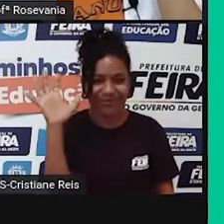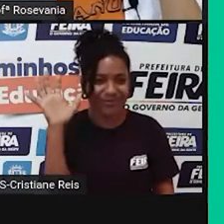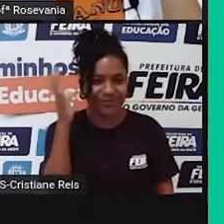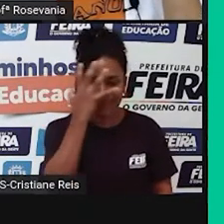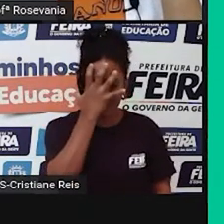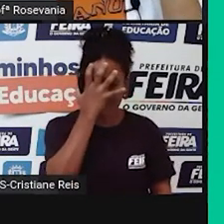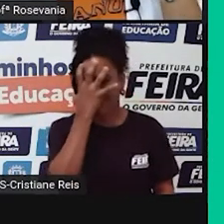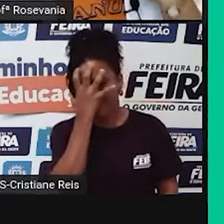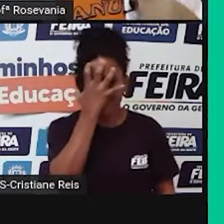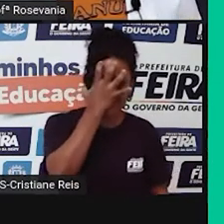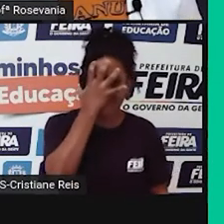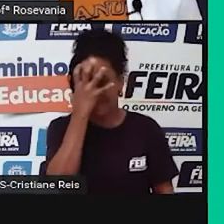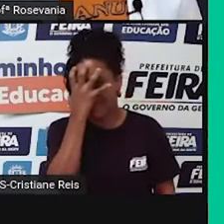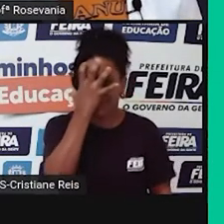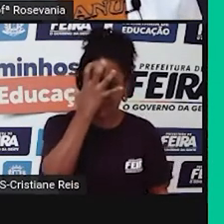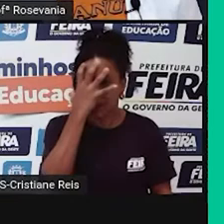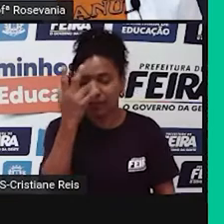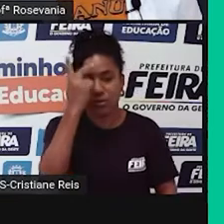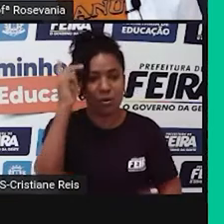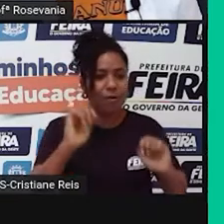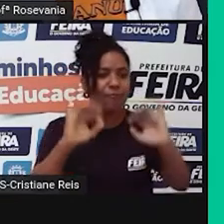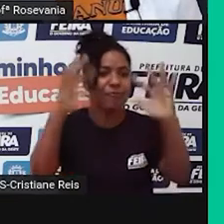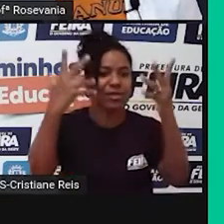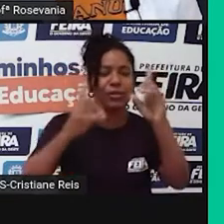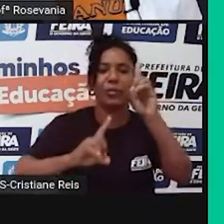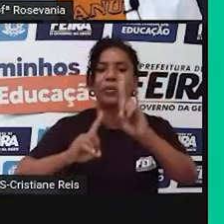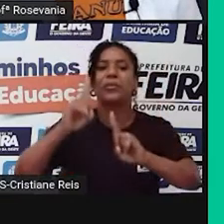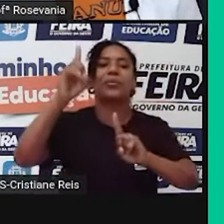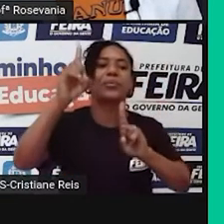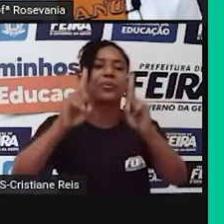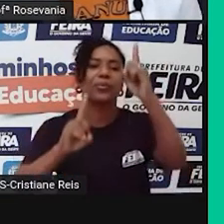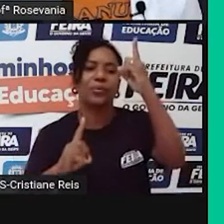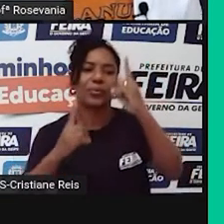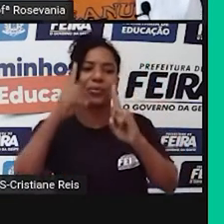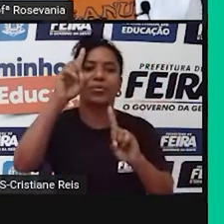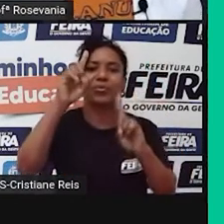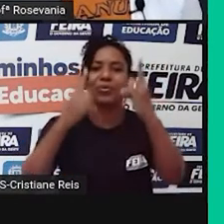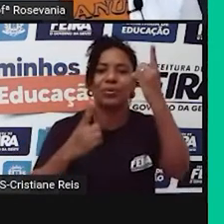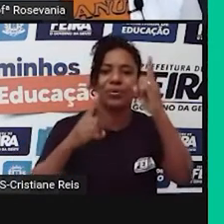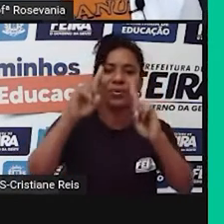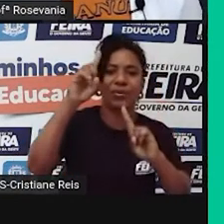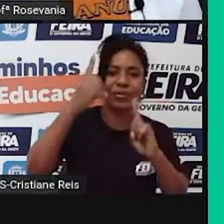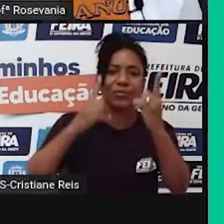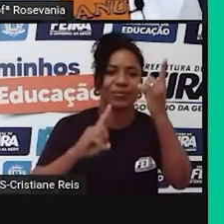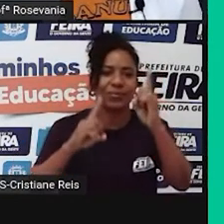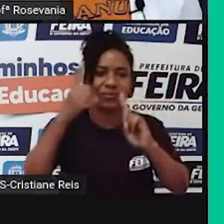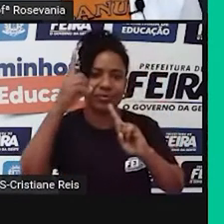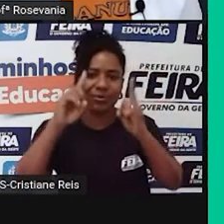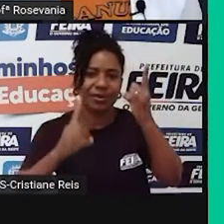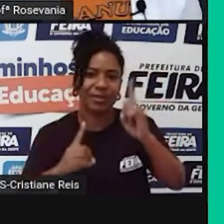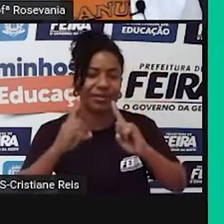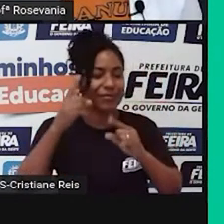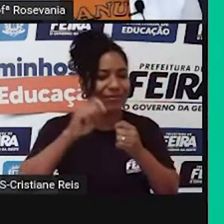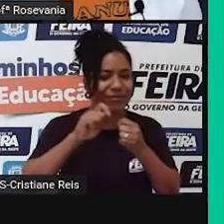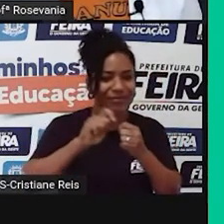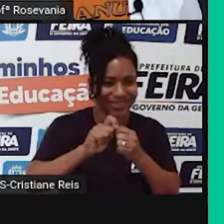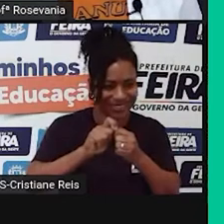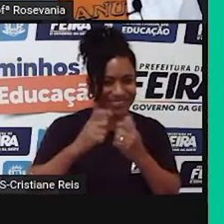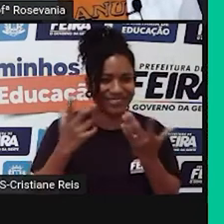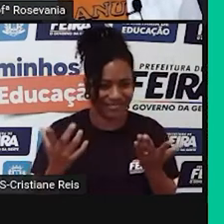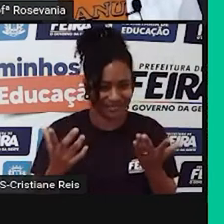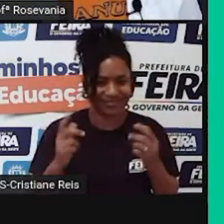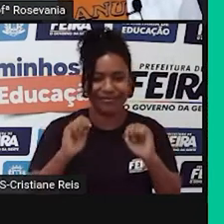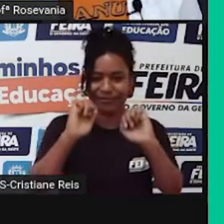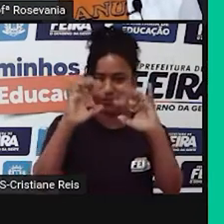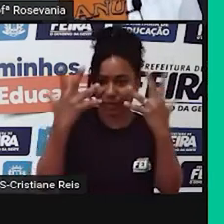no período do carnaval, né, que eles saem, às vezes, até jogam farinha na maioria do povo, aqui também a questão, né, da